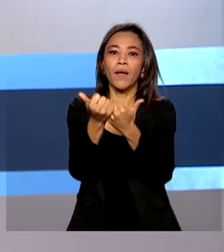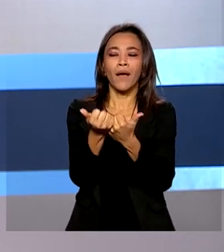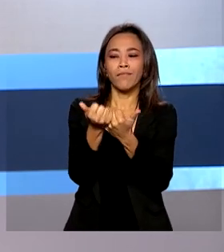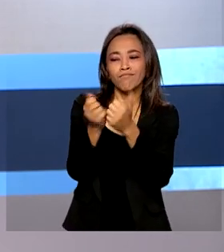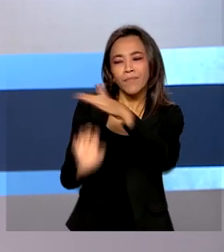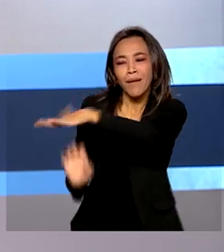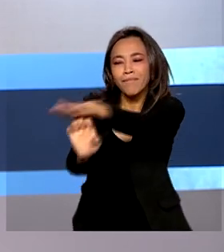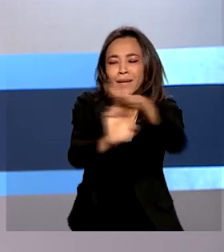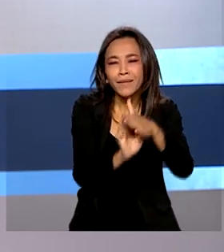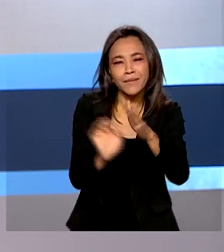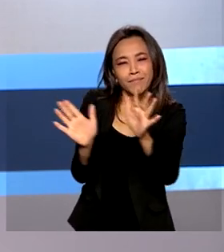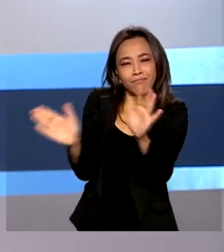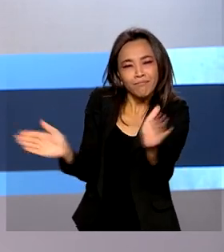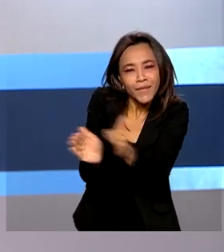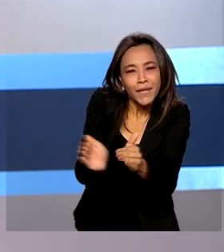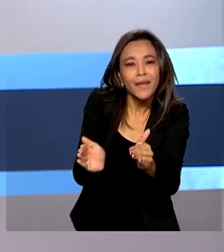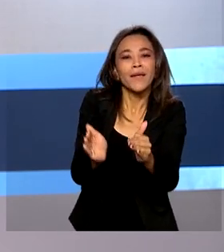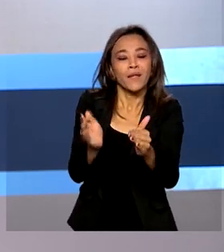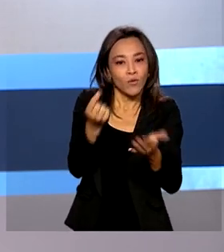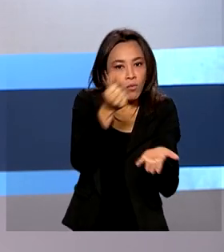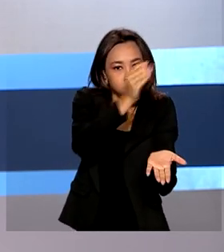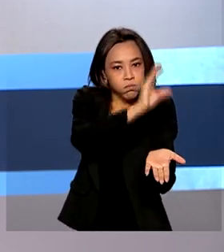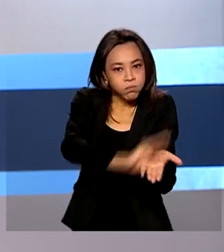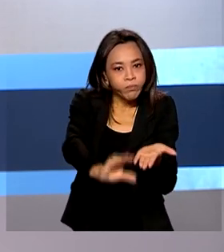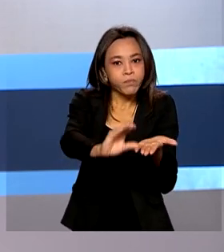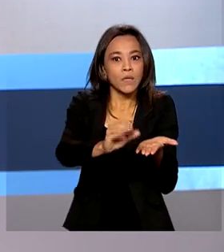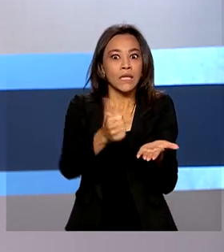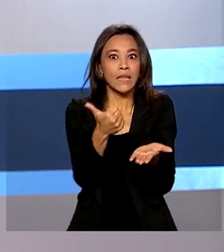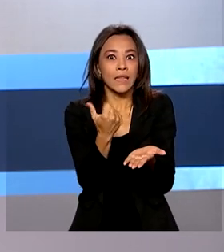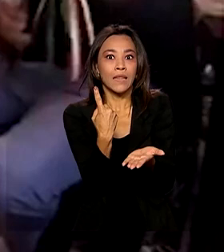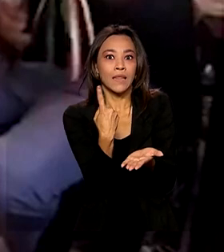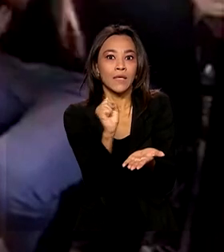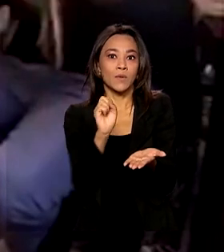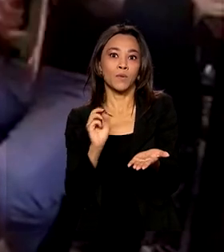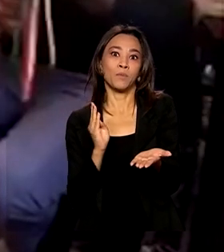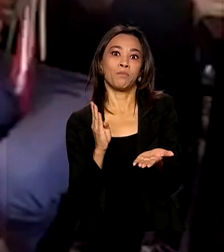julho, os repasses foram de quase 18 bilhões de reais.